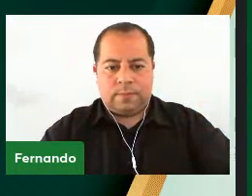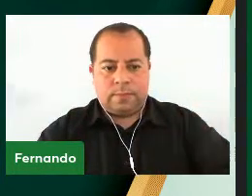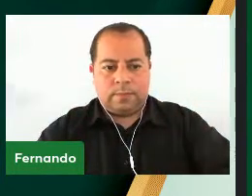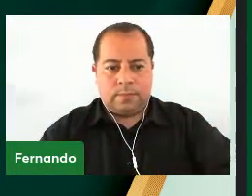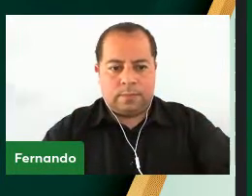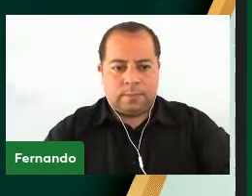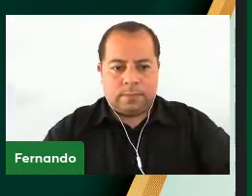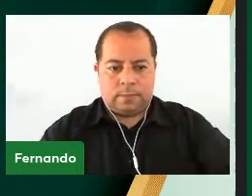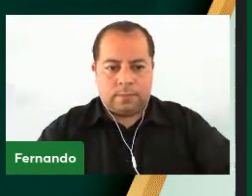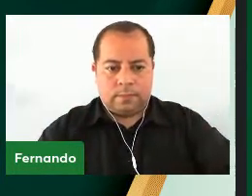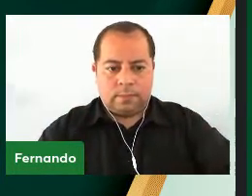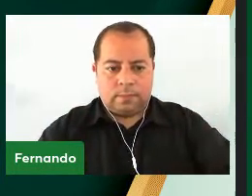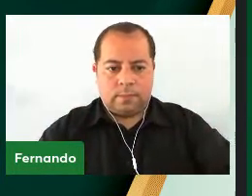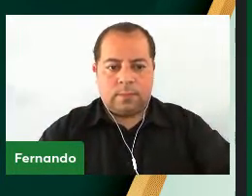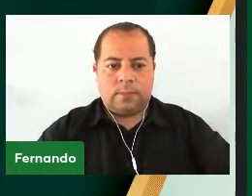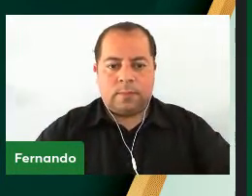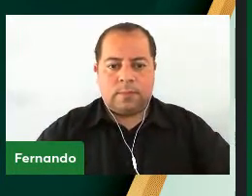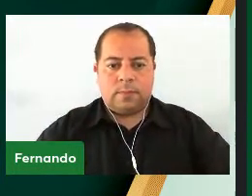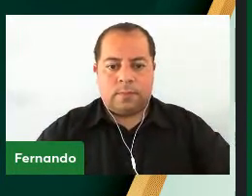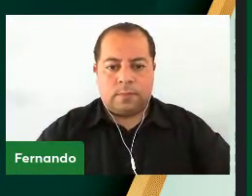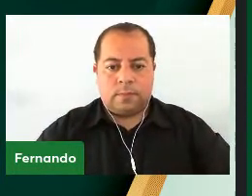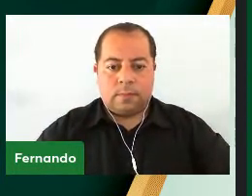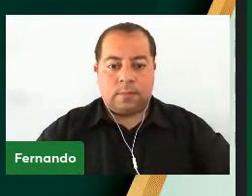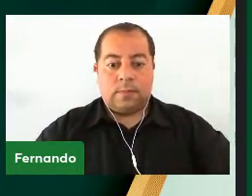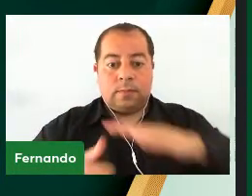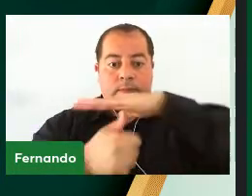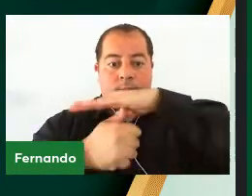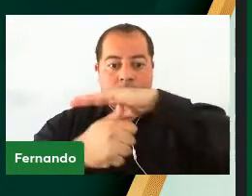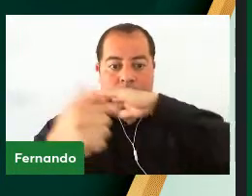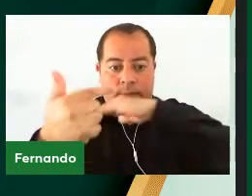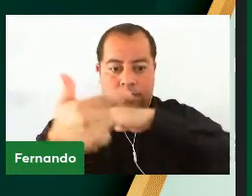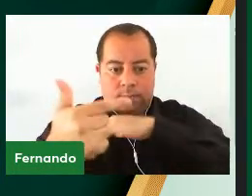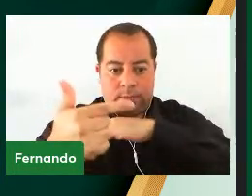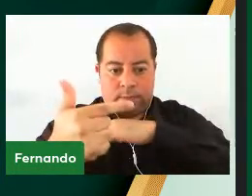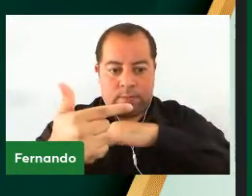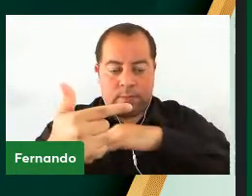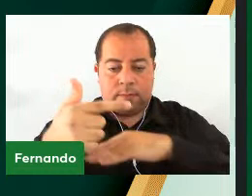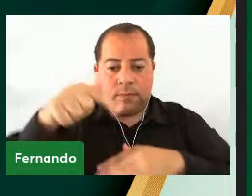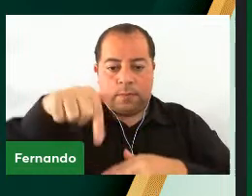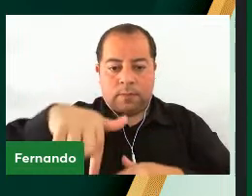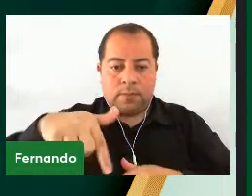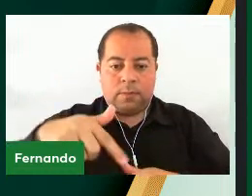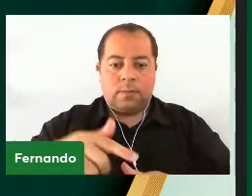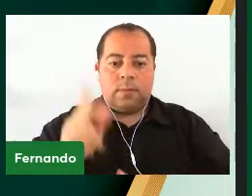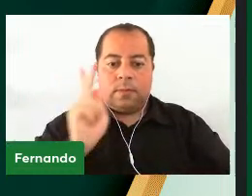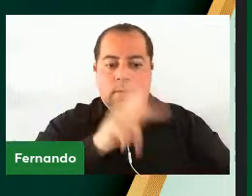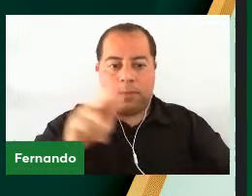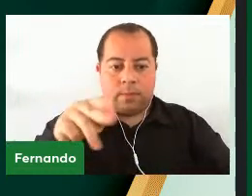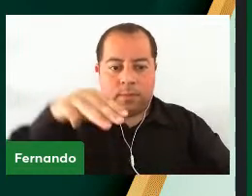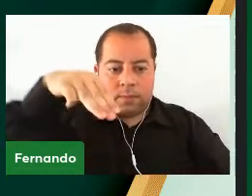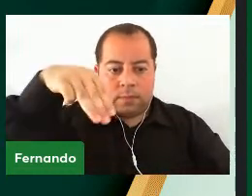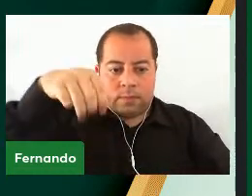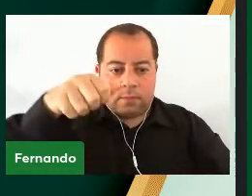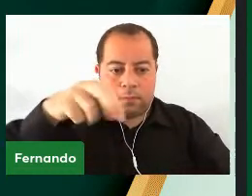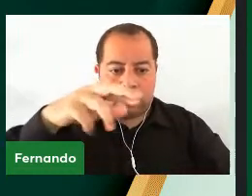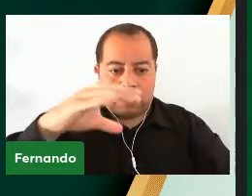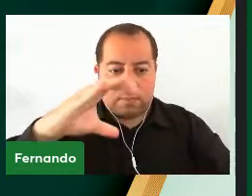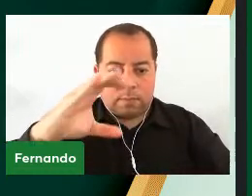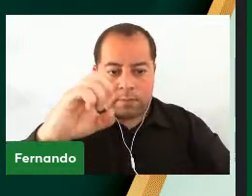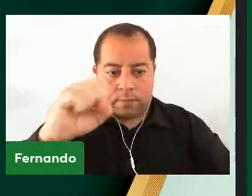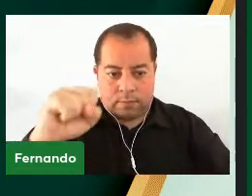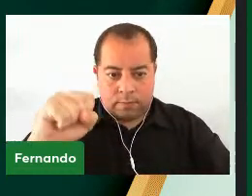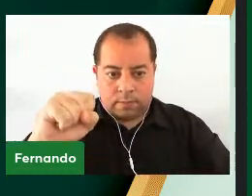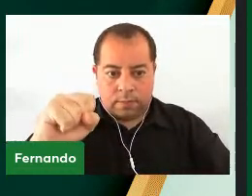Presidindo a sessão virtual está o senhor vice-reitor da Universidade Federal do Pampa, professor Marcos Vinícius Morini